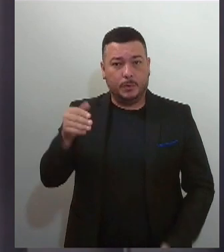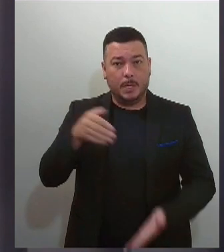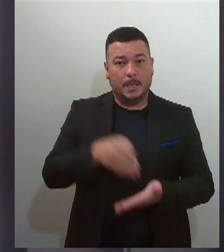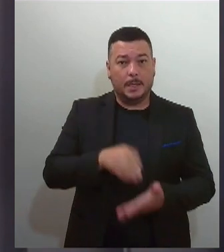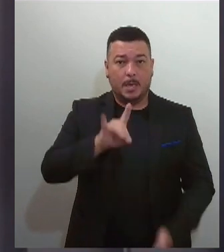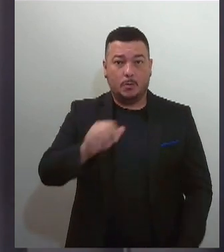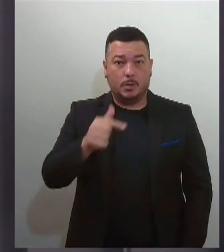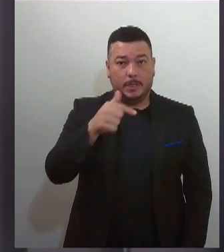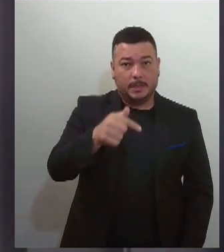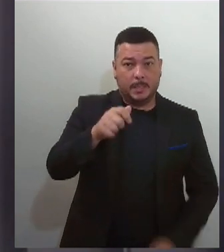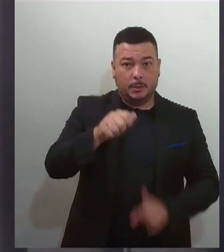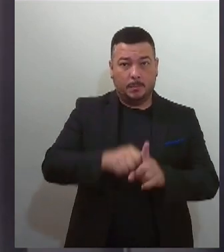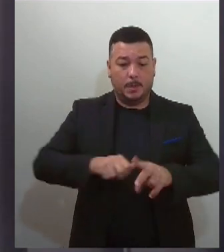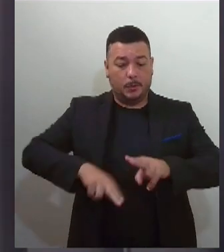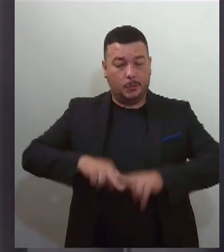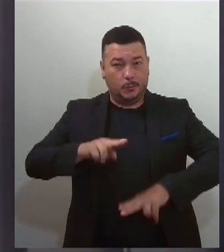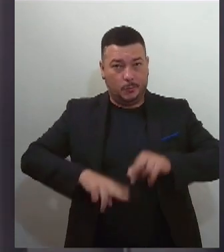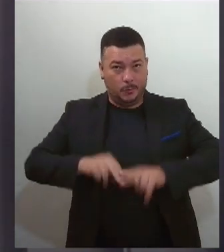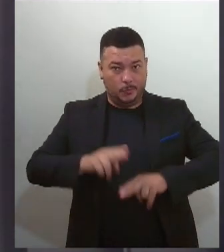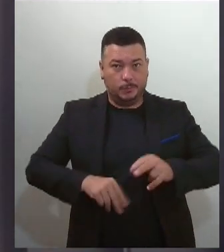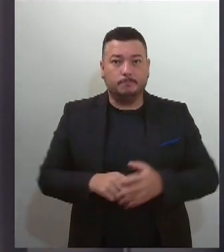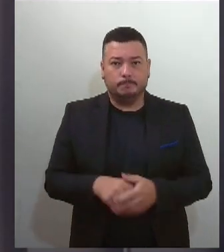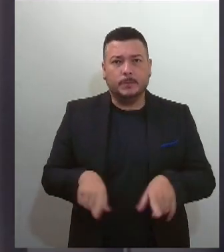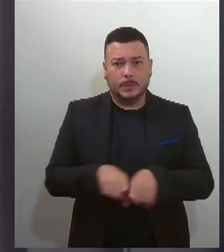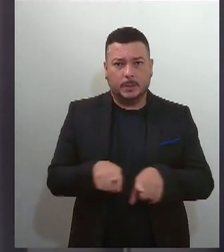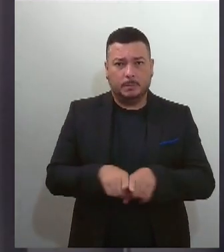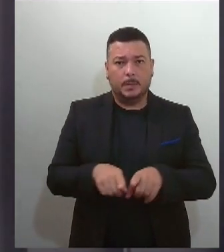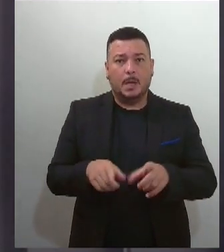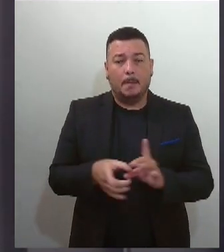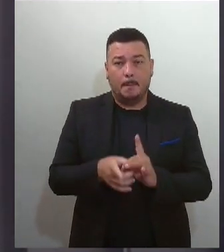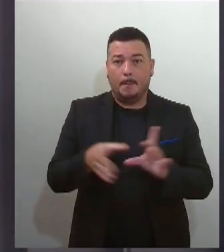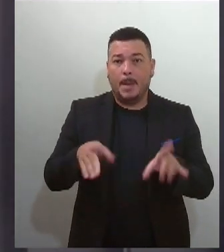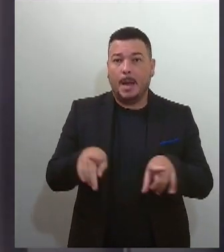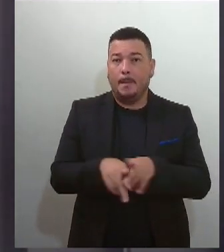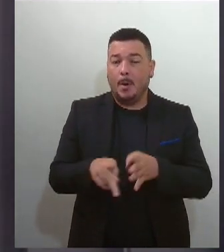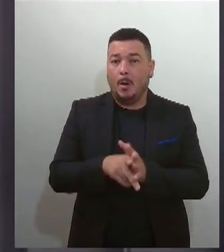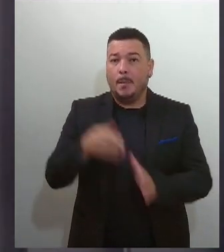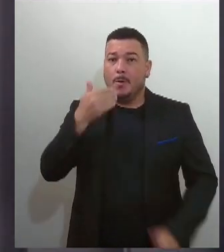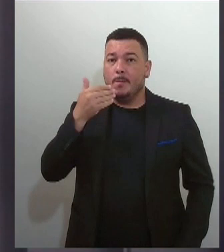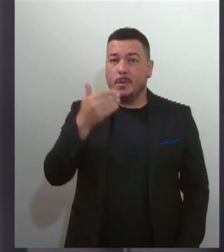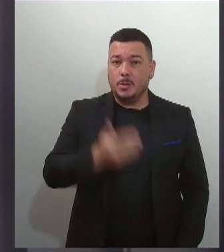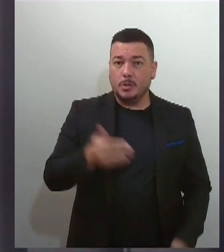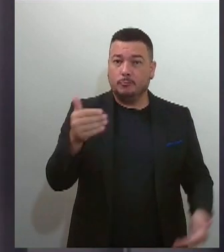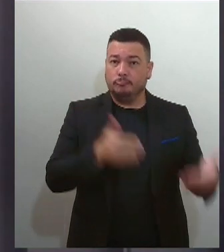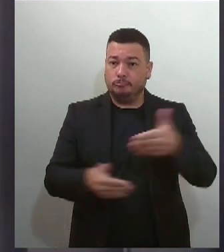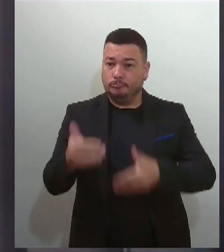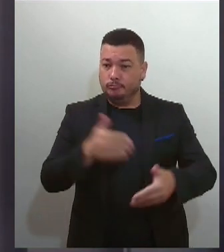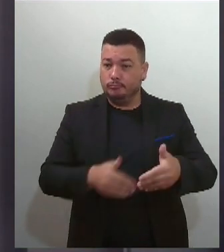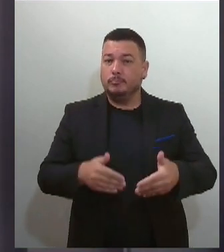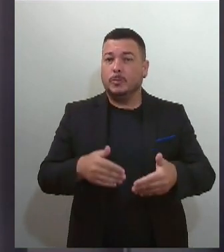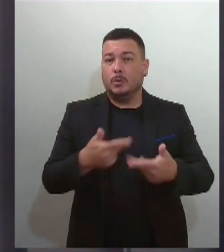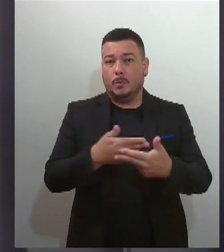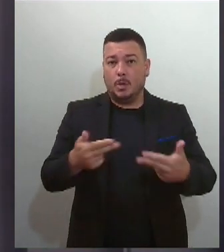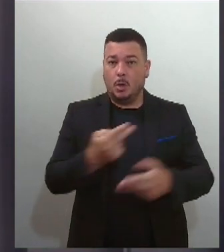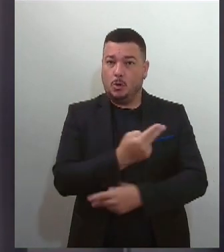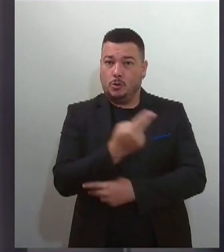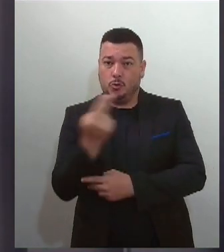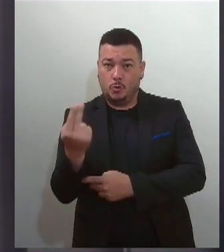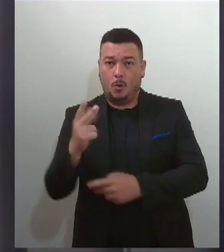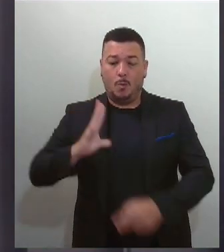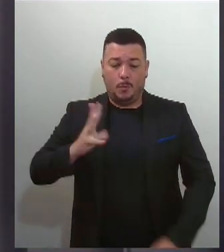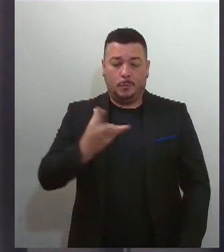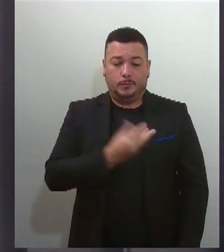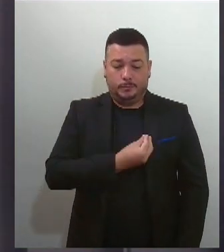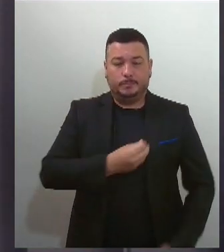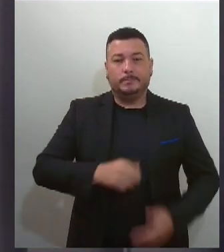prazo que vale também para os pedidos de atendimento especializado e tratamento por nome social. O Instituto Nacional de Estudos e